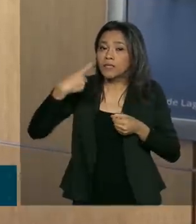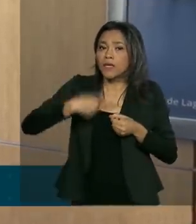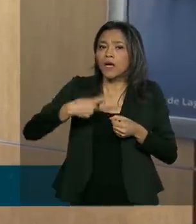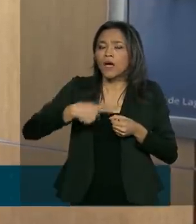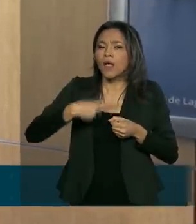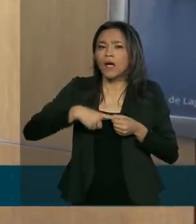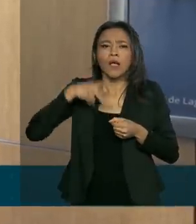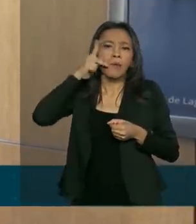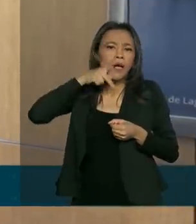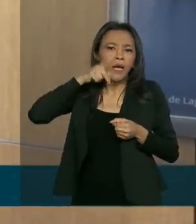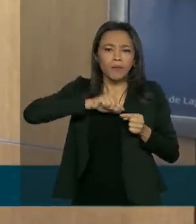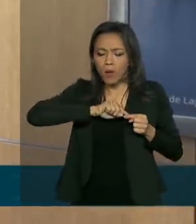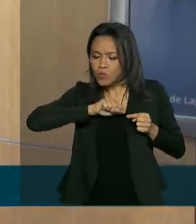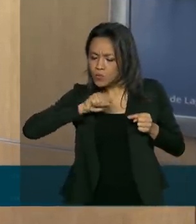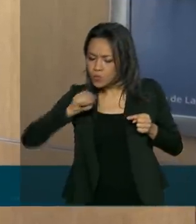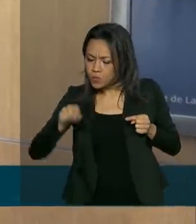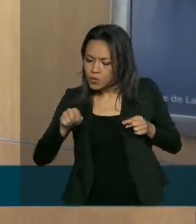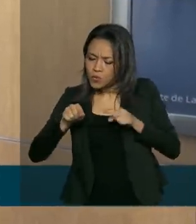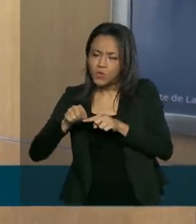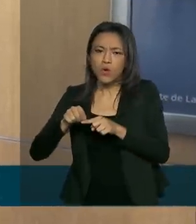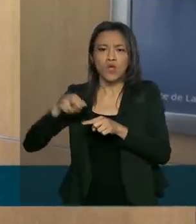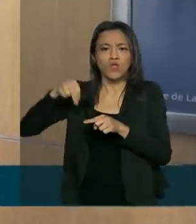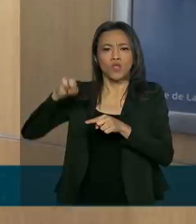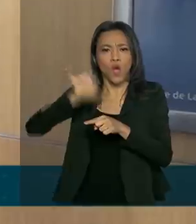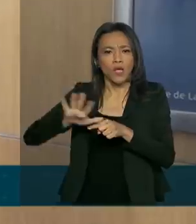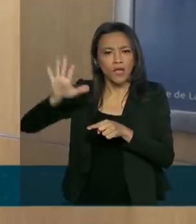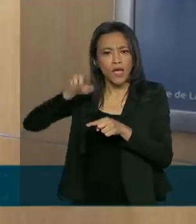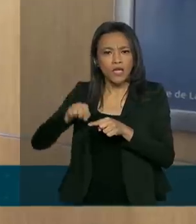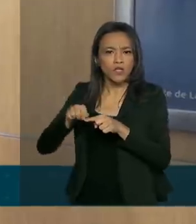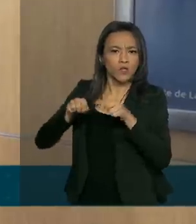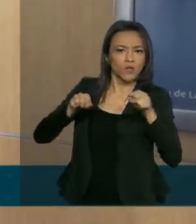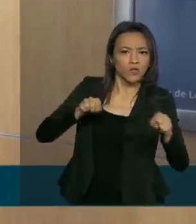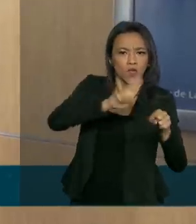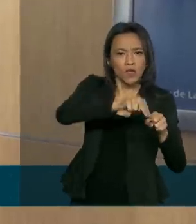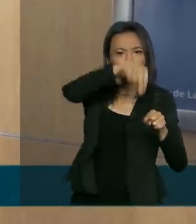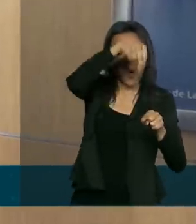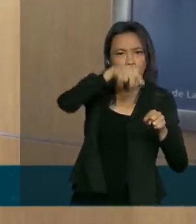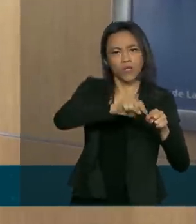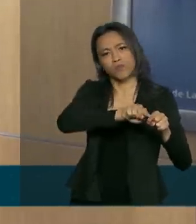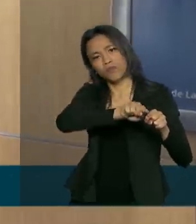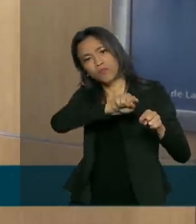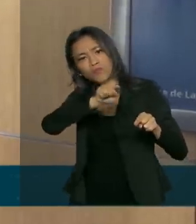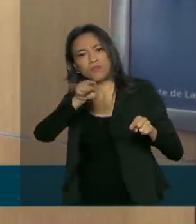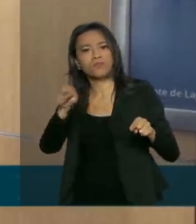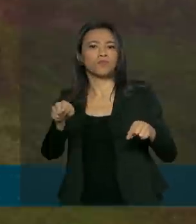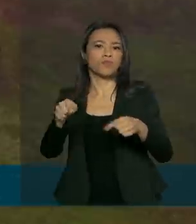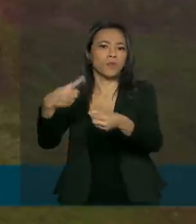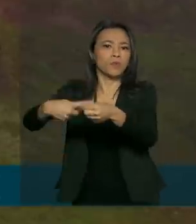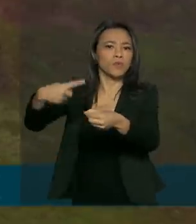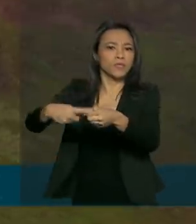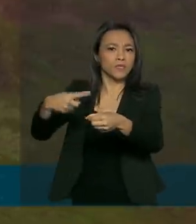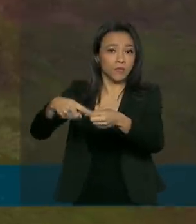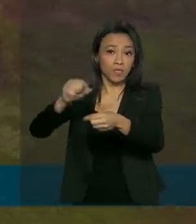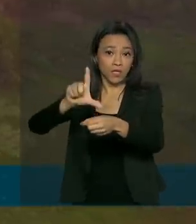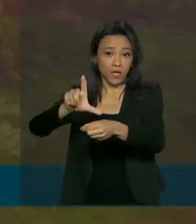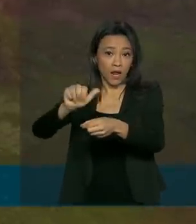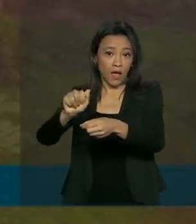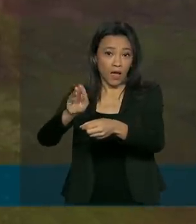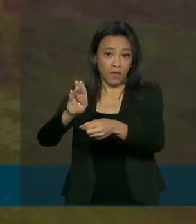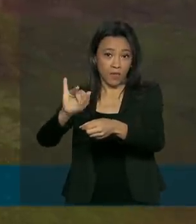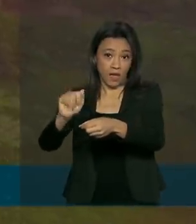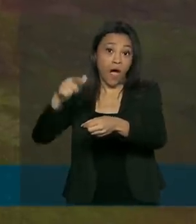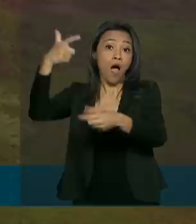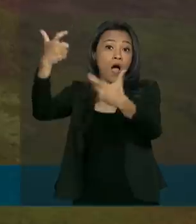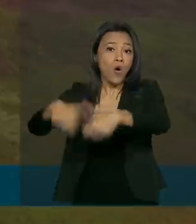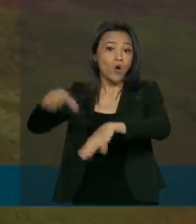Paraíba, atravessando a região nordeste, a região norte, chegando até o município de Lábrea, no Amazonas.